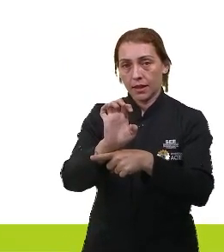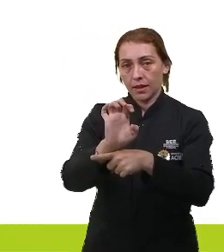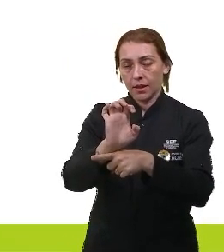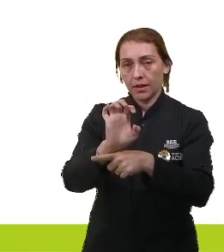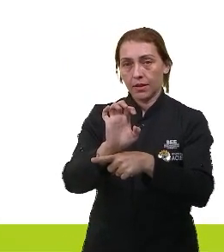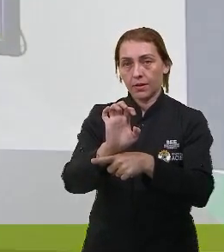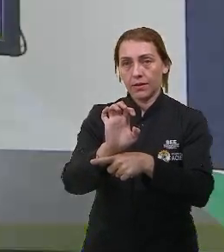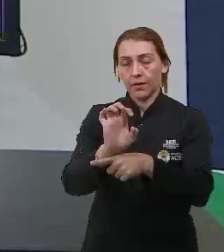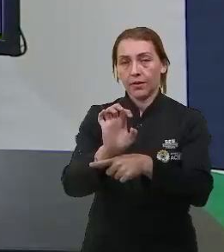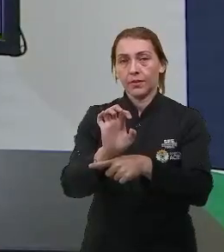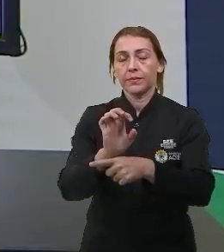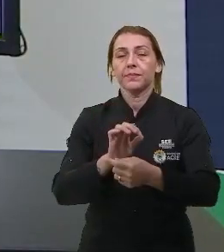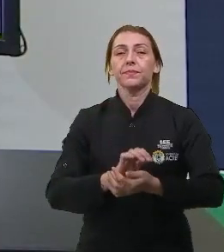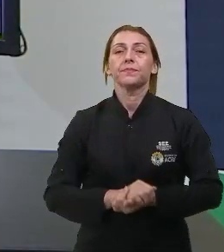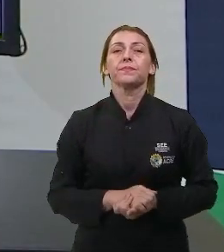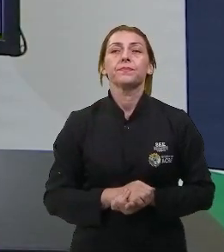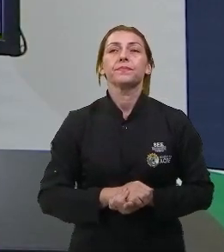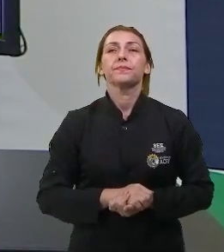então volta comigo aqui